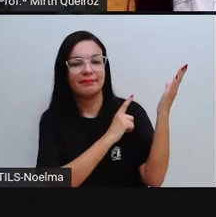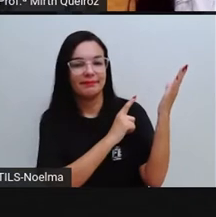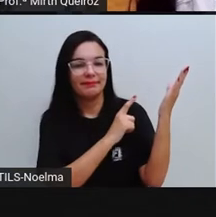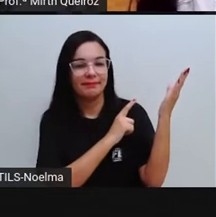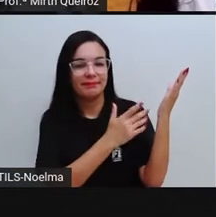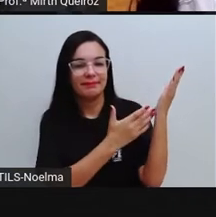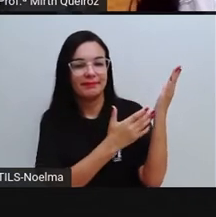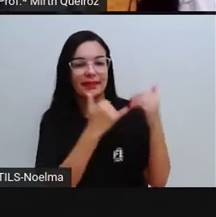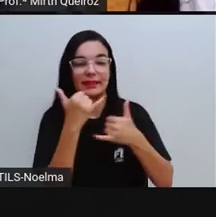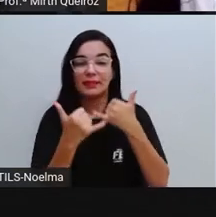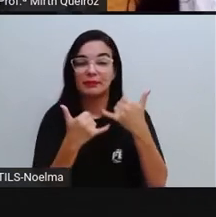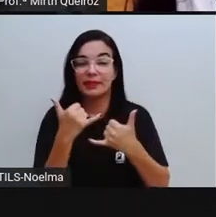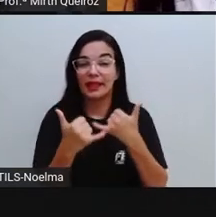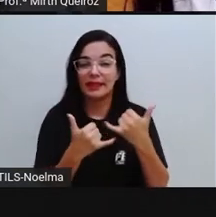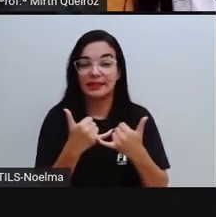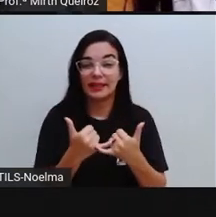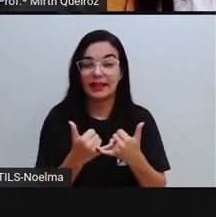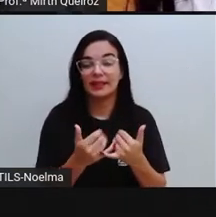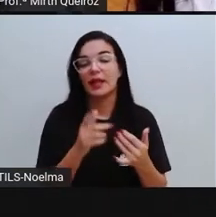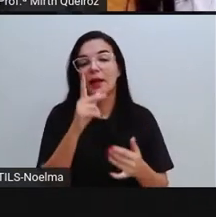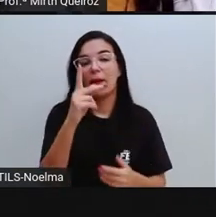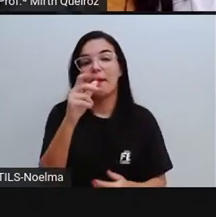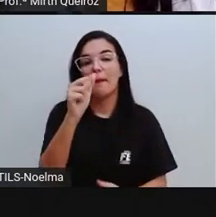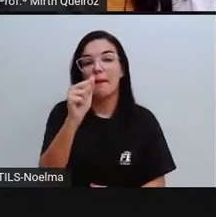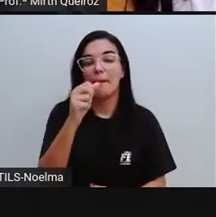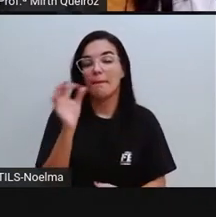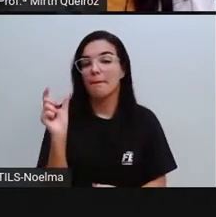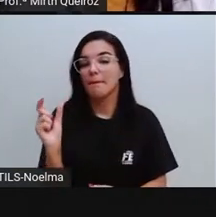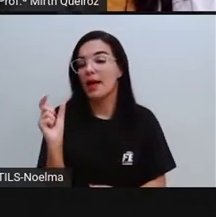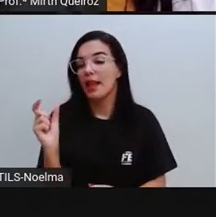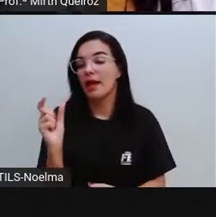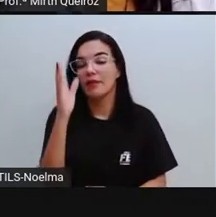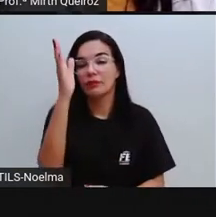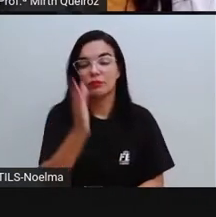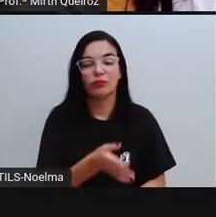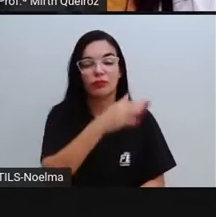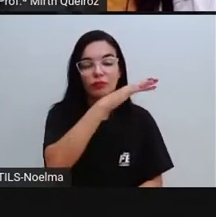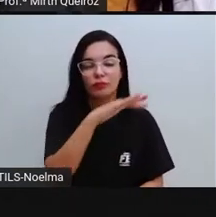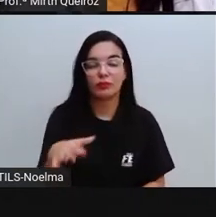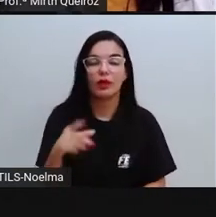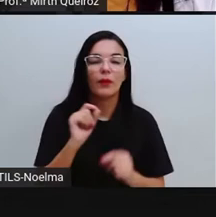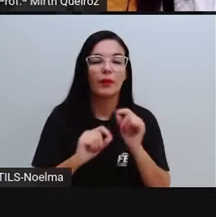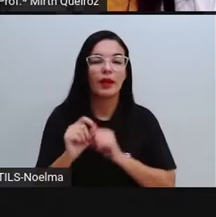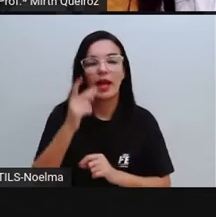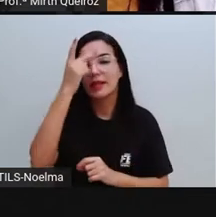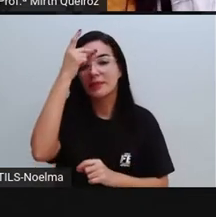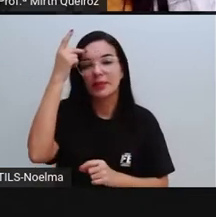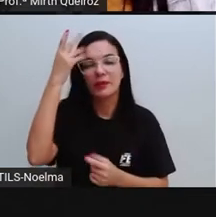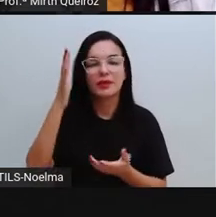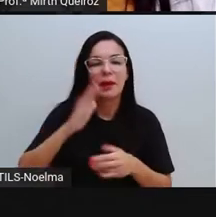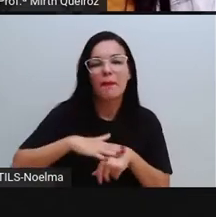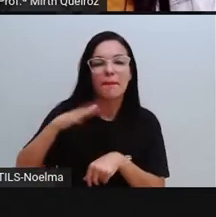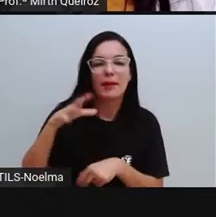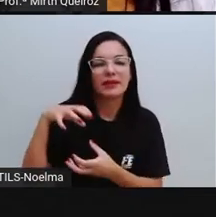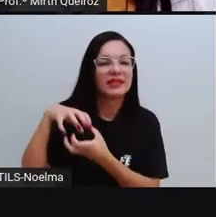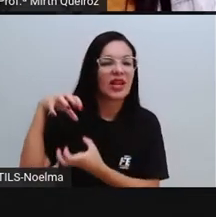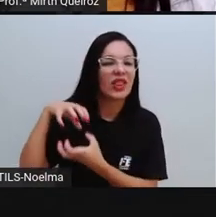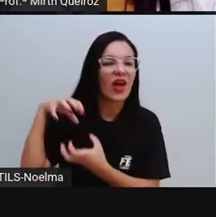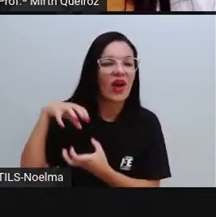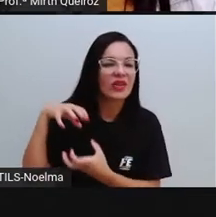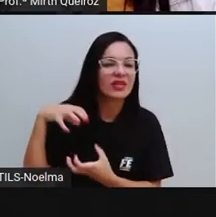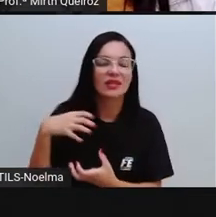também temos as palavras cruzadas, né? Que é um tipo de passatempo aí para as pessoas, geralmente, quando elas estão